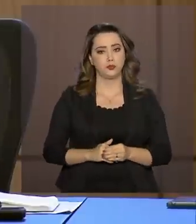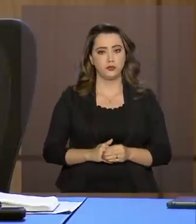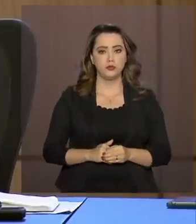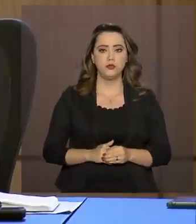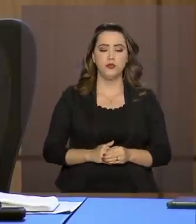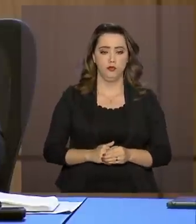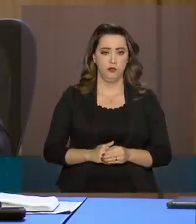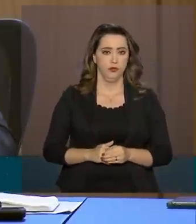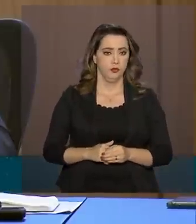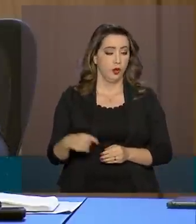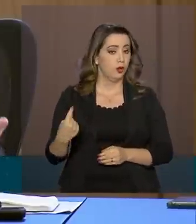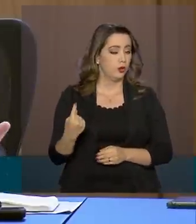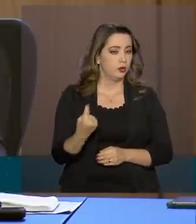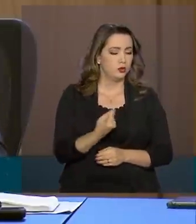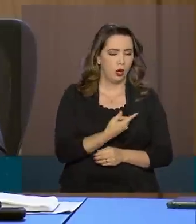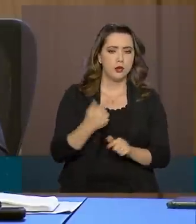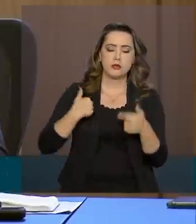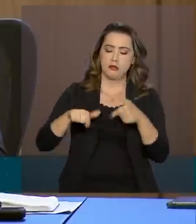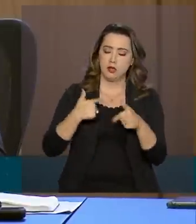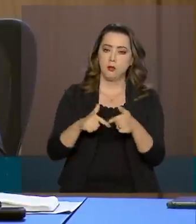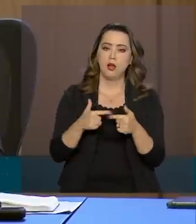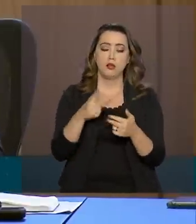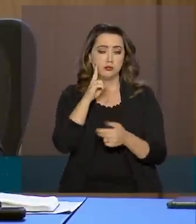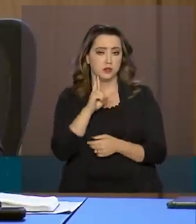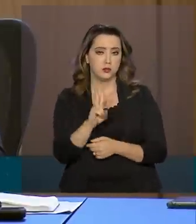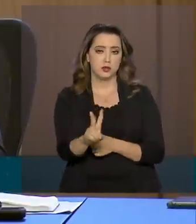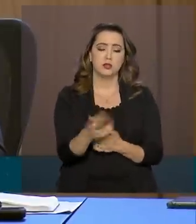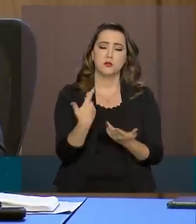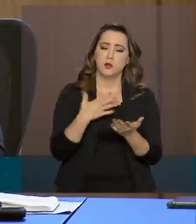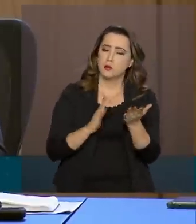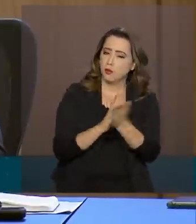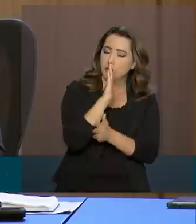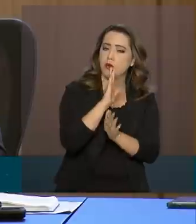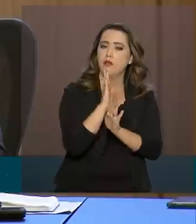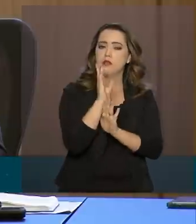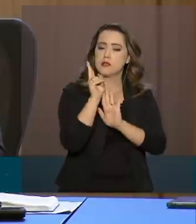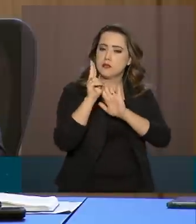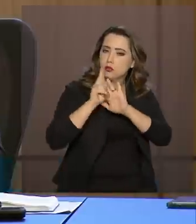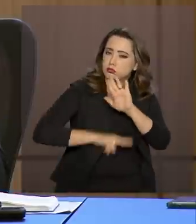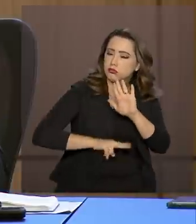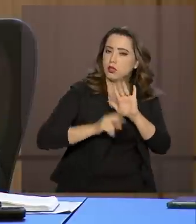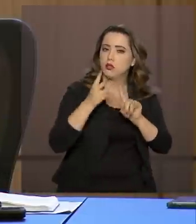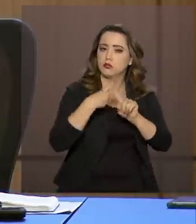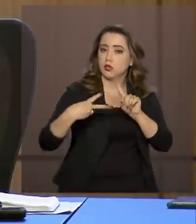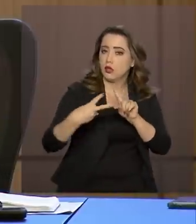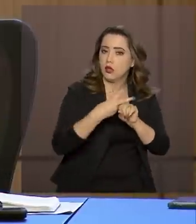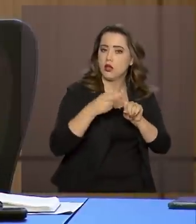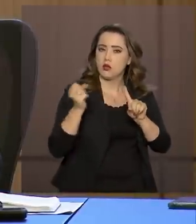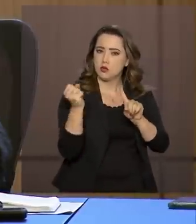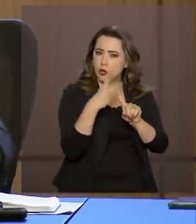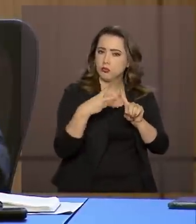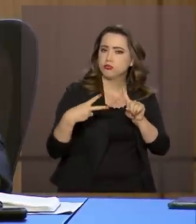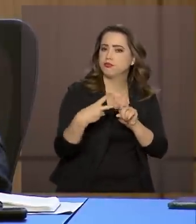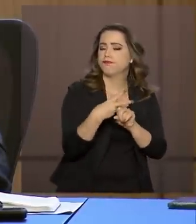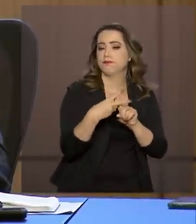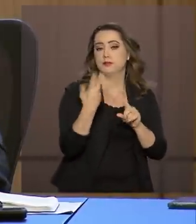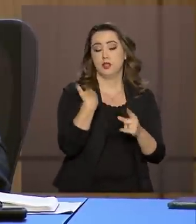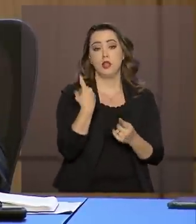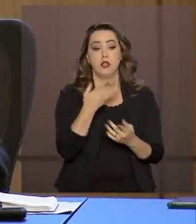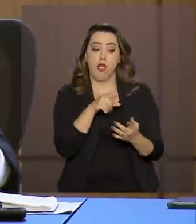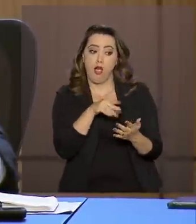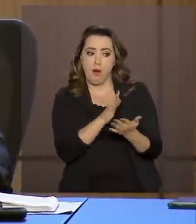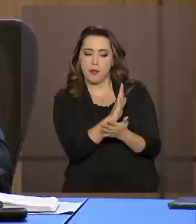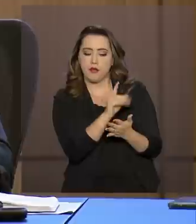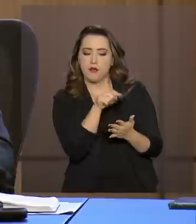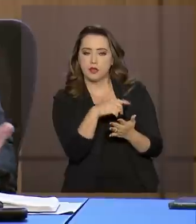o cenário que a reforma vai ser aprovada. Trabalhamos com o cenário que aprovando as reformas nós entendemos que